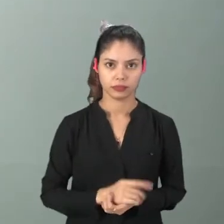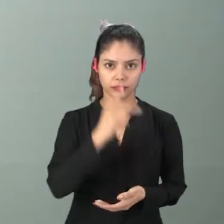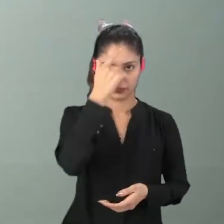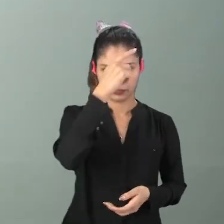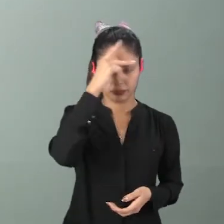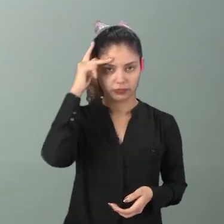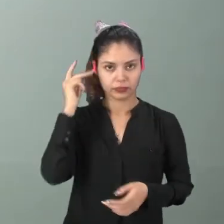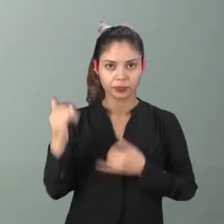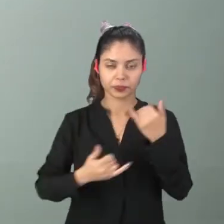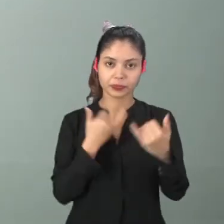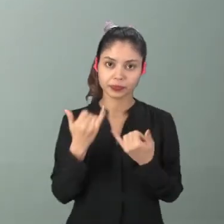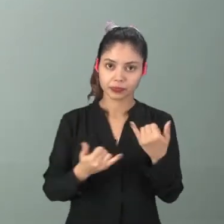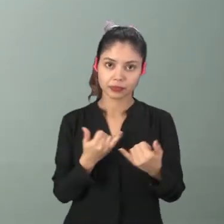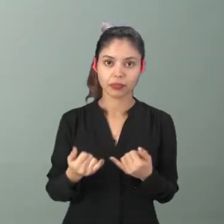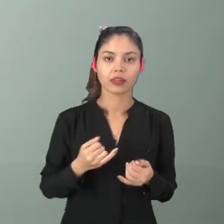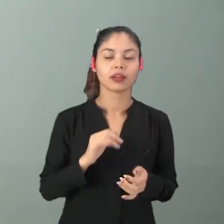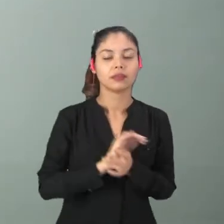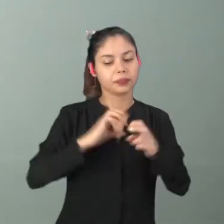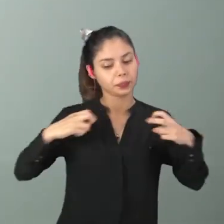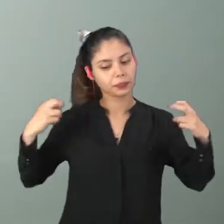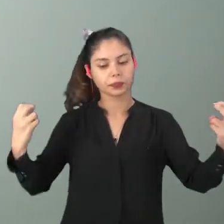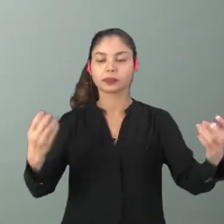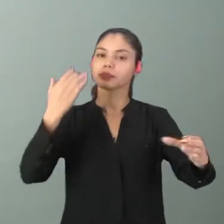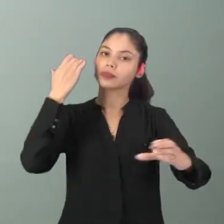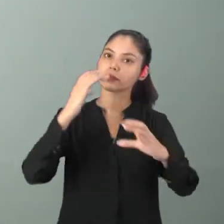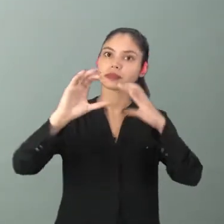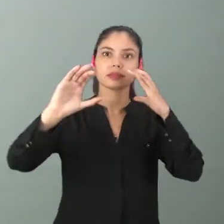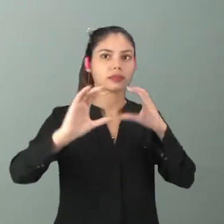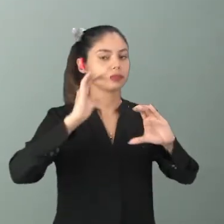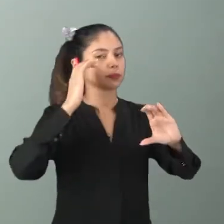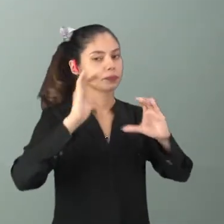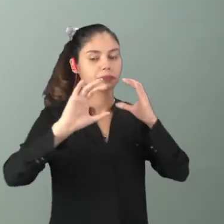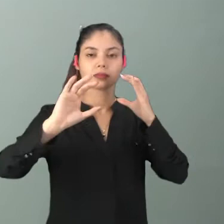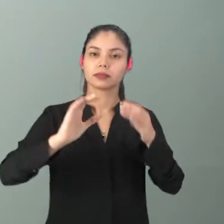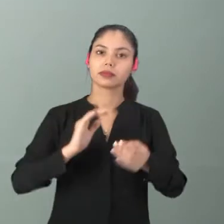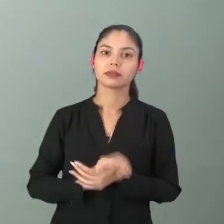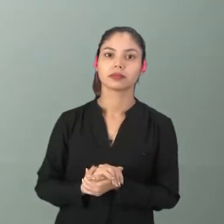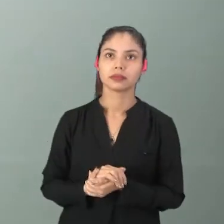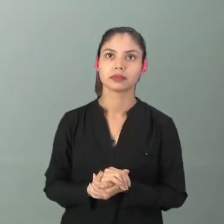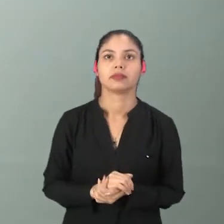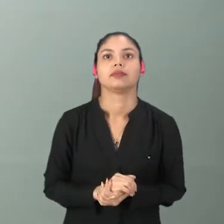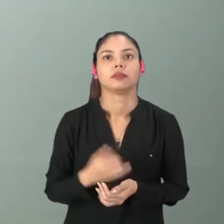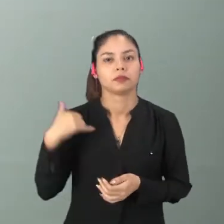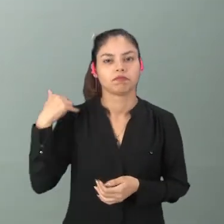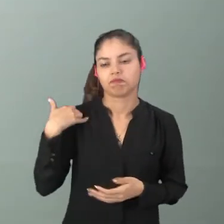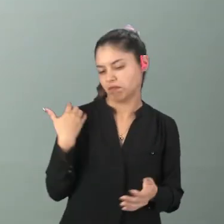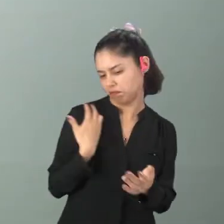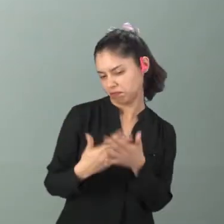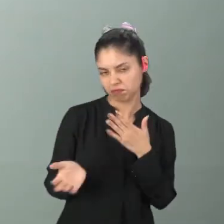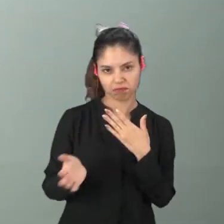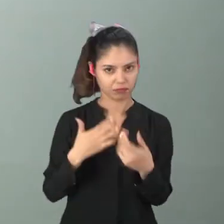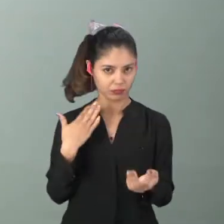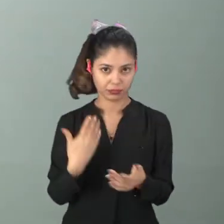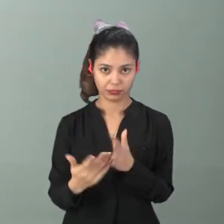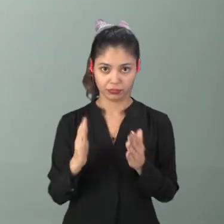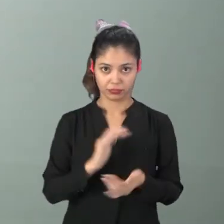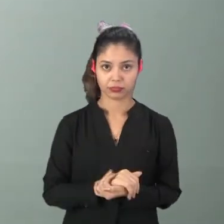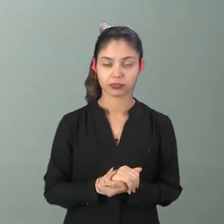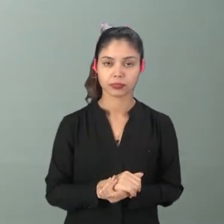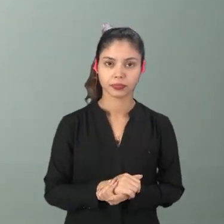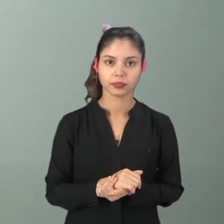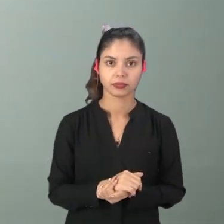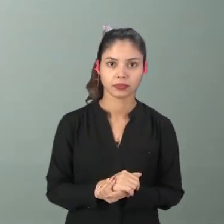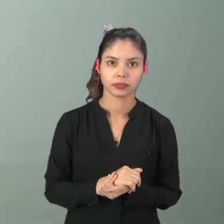pessoas brincam de roda, cantando essas canções. E não existe idade específica, apesar de que